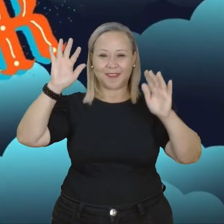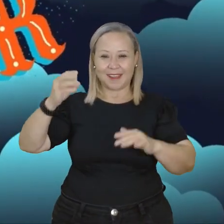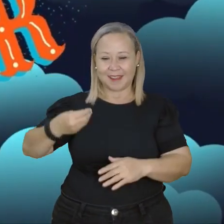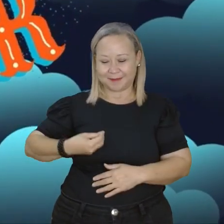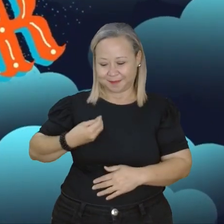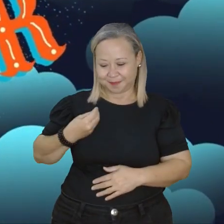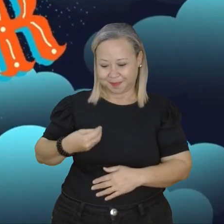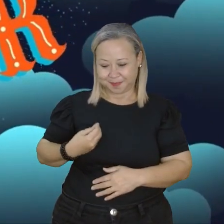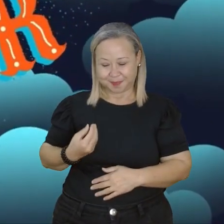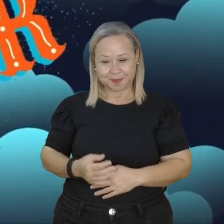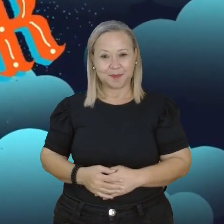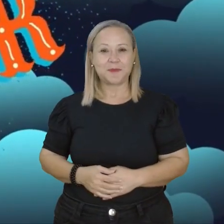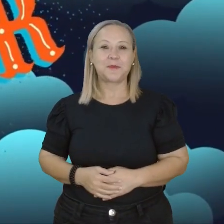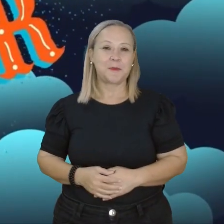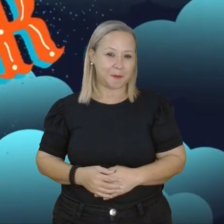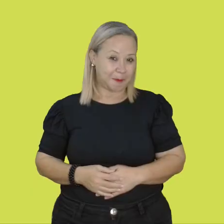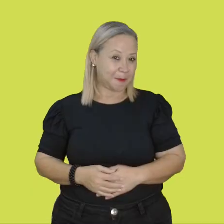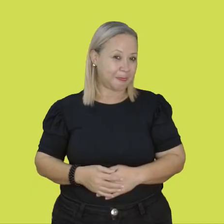viver.